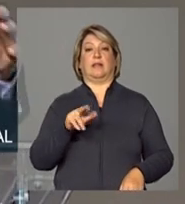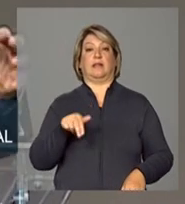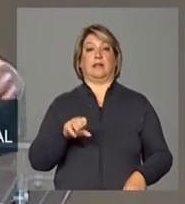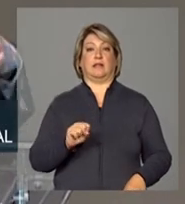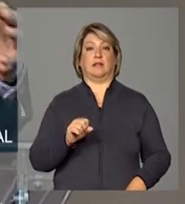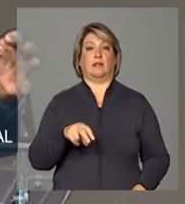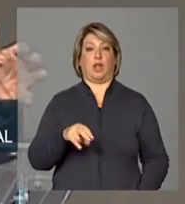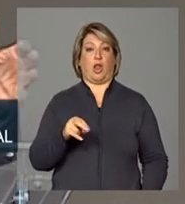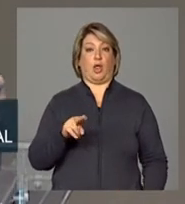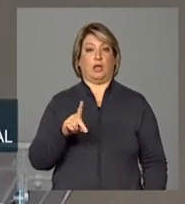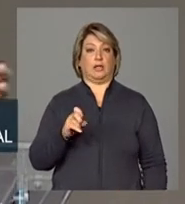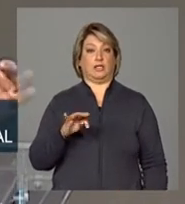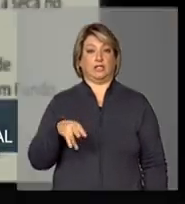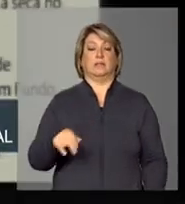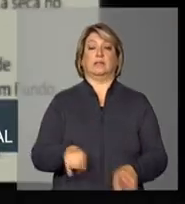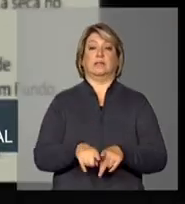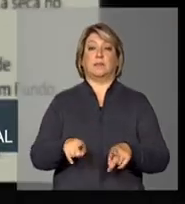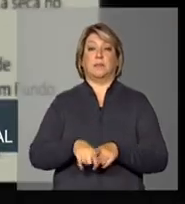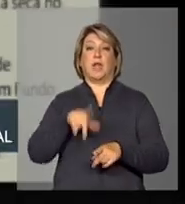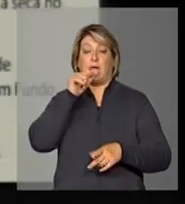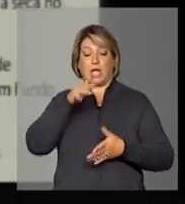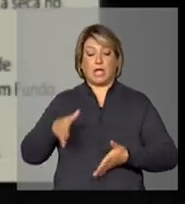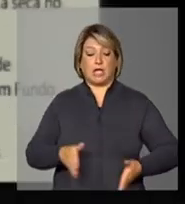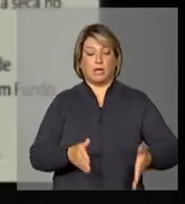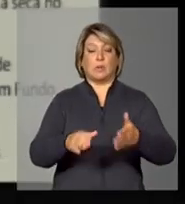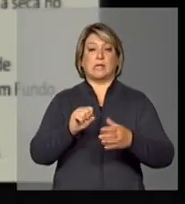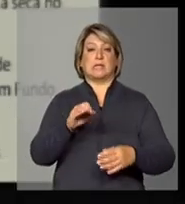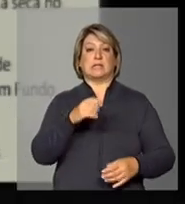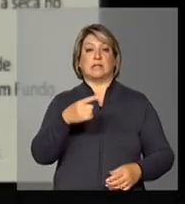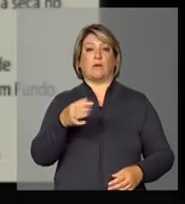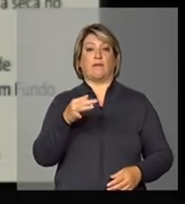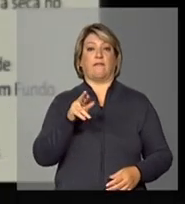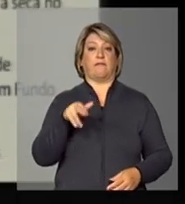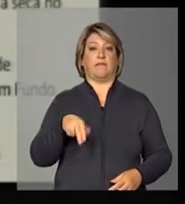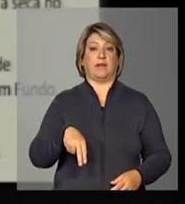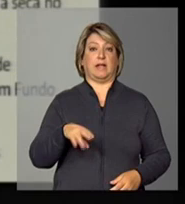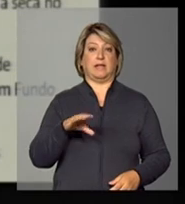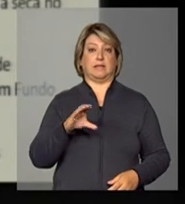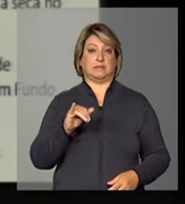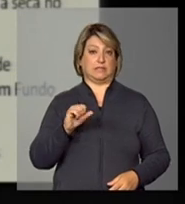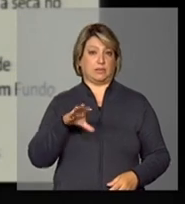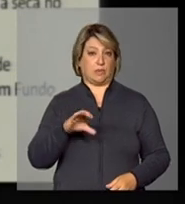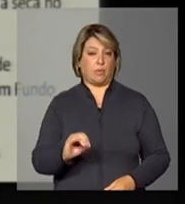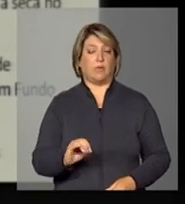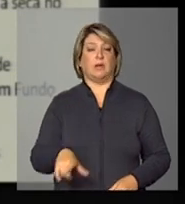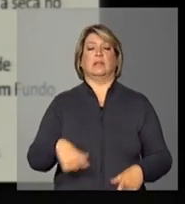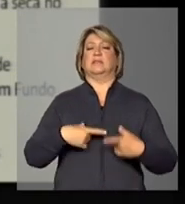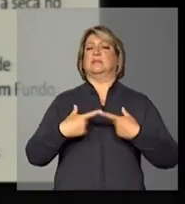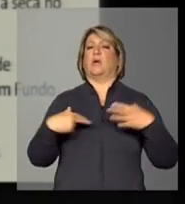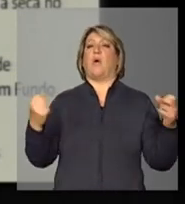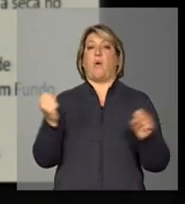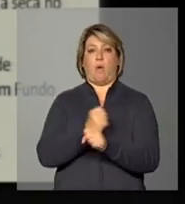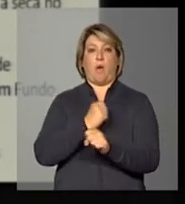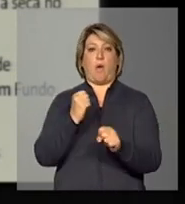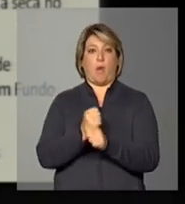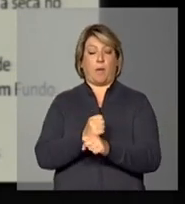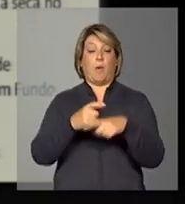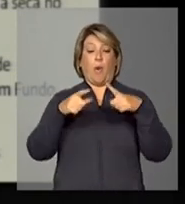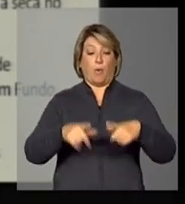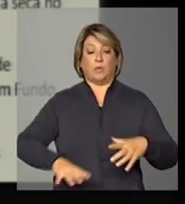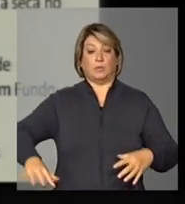águas que vai perenizar bacias hidrográficas é importantíssimo olhar como aquele conjunto de